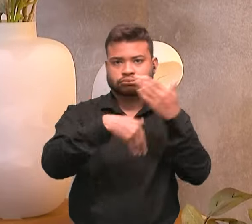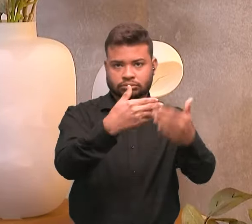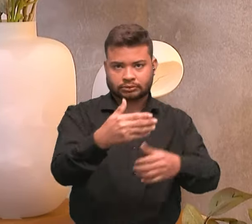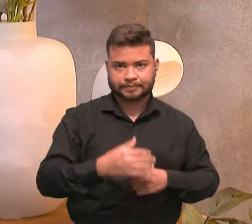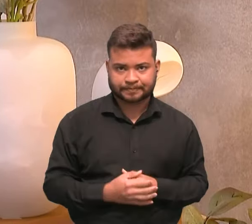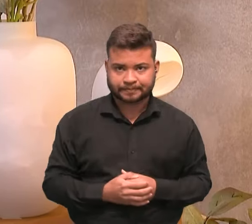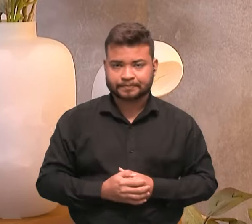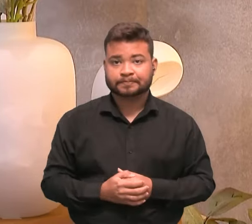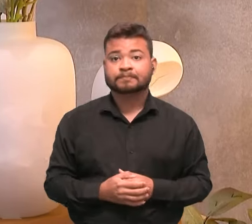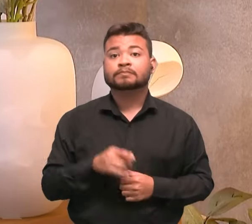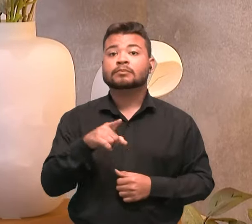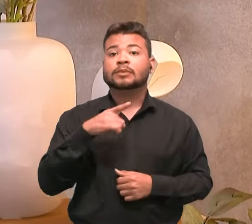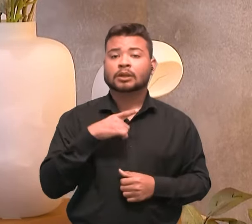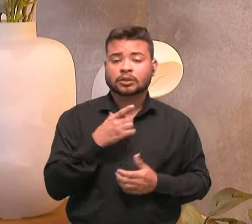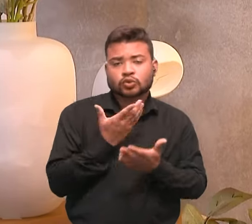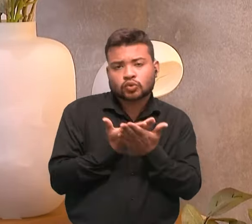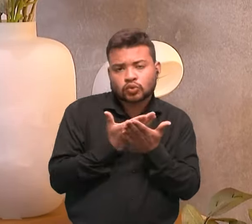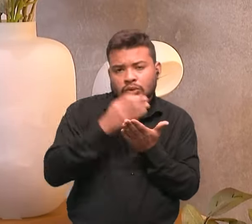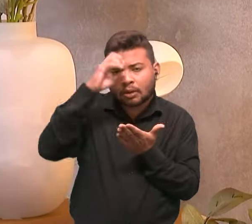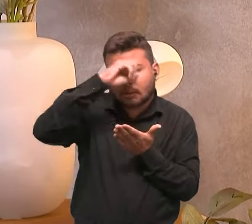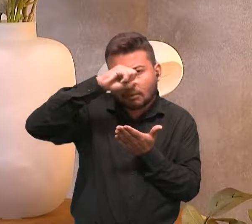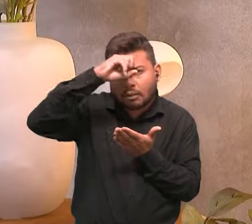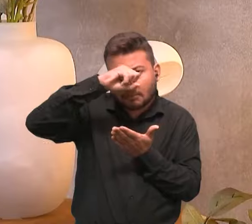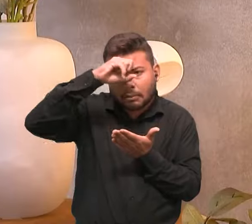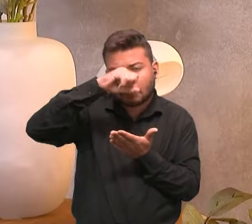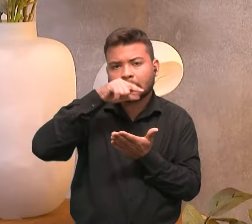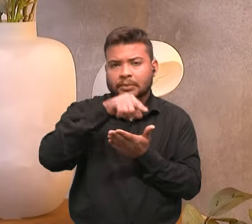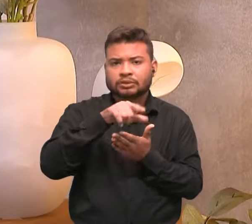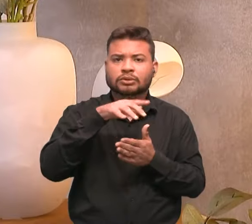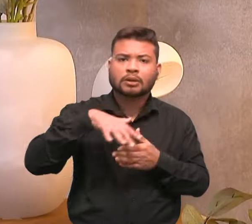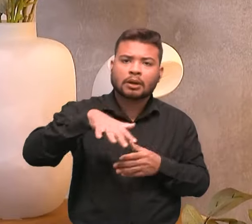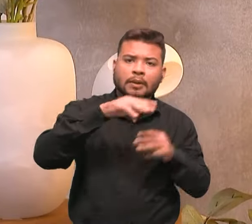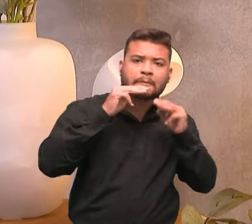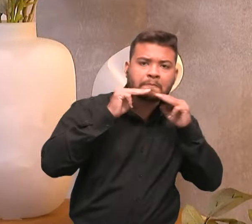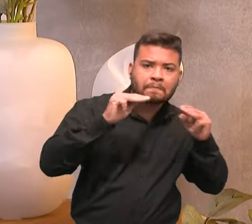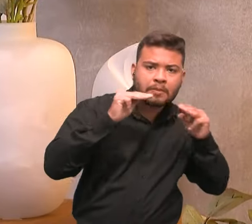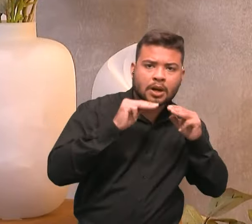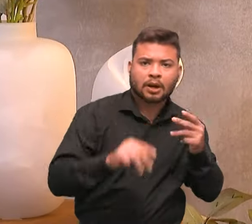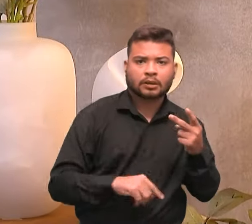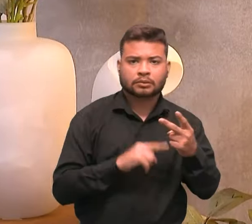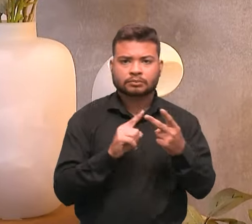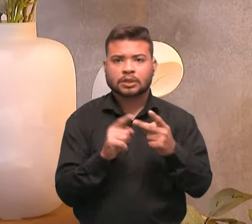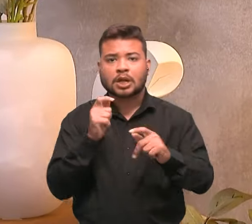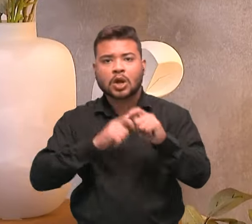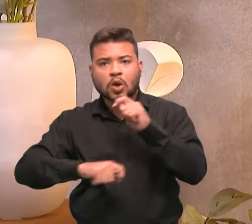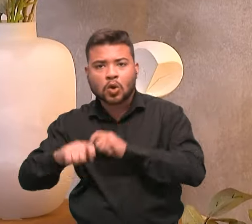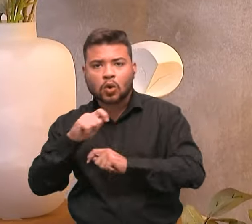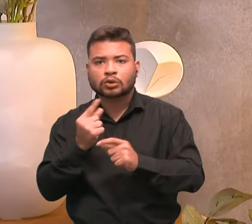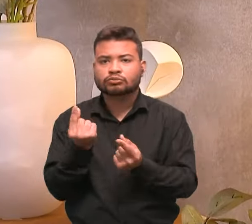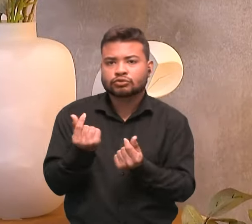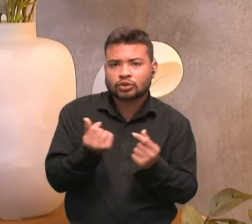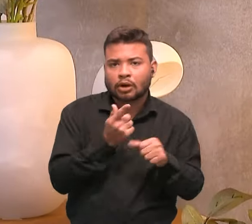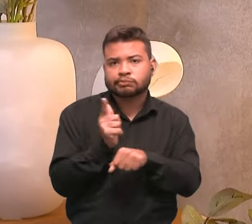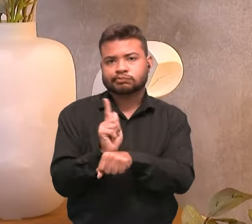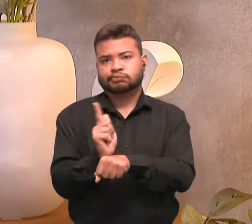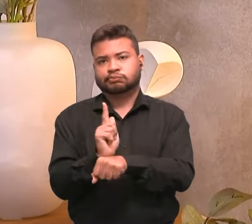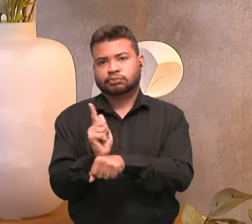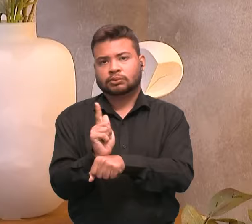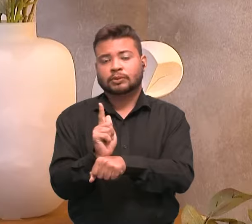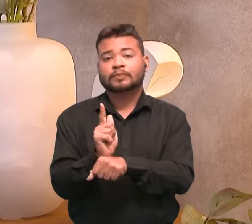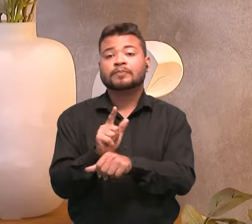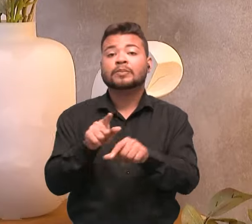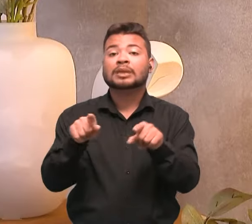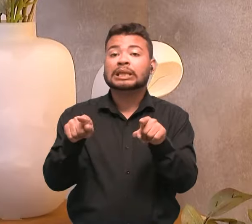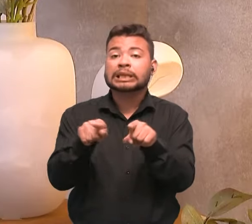qualificação empresarial de marketing, gestão econômico-financeira, nós nos